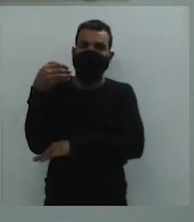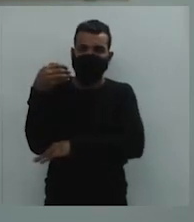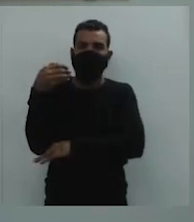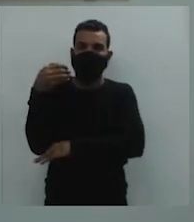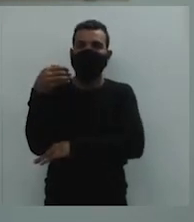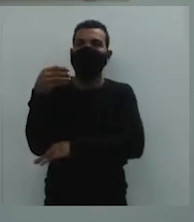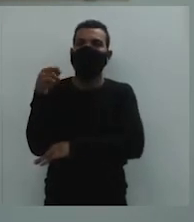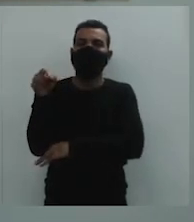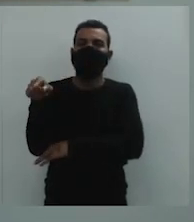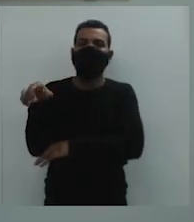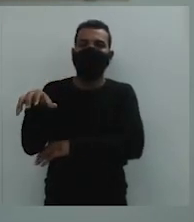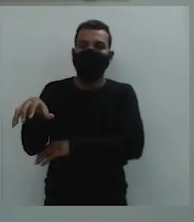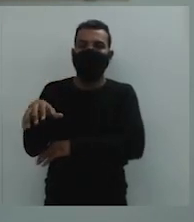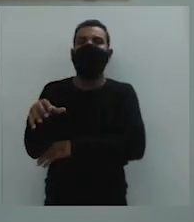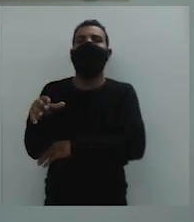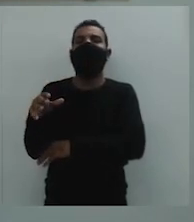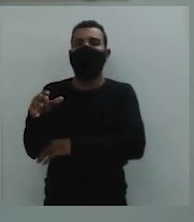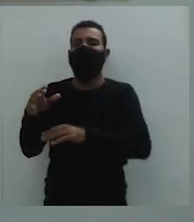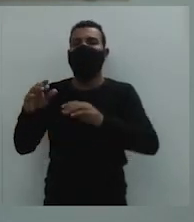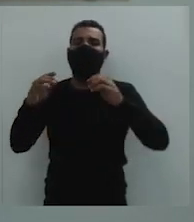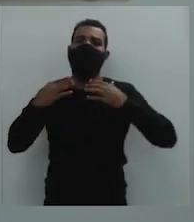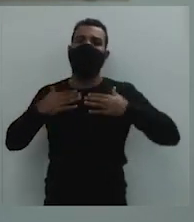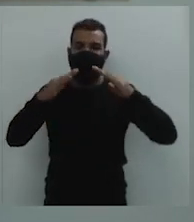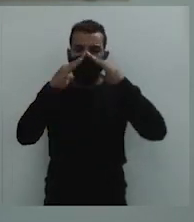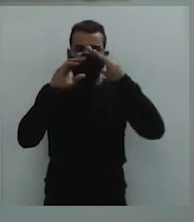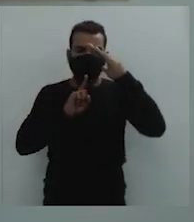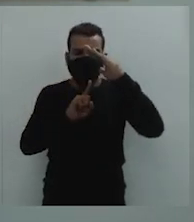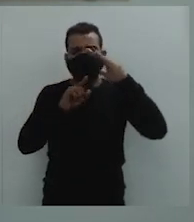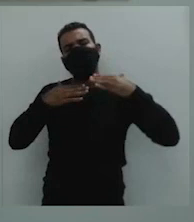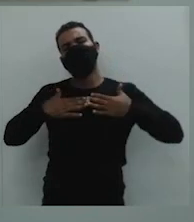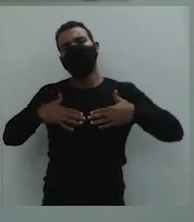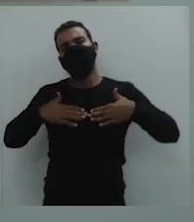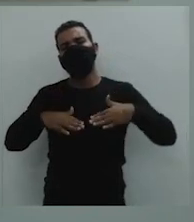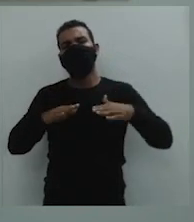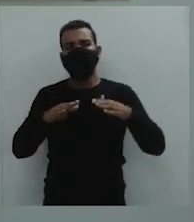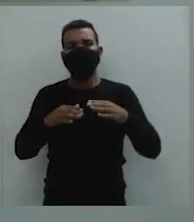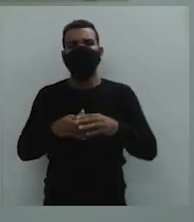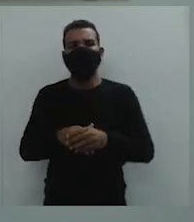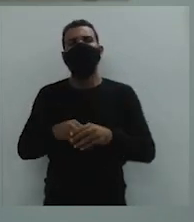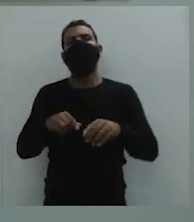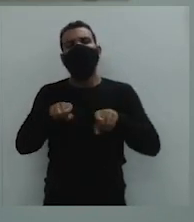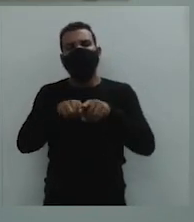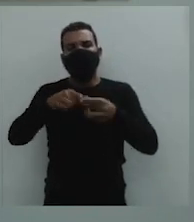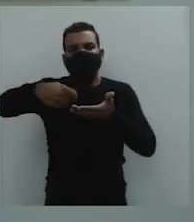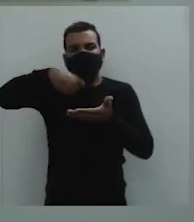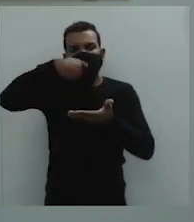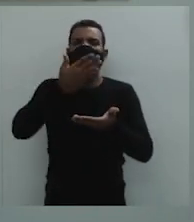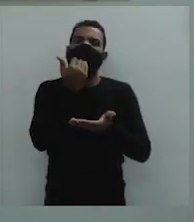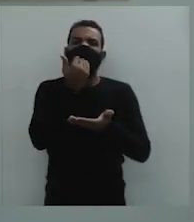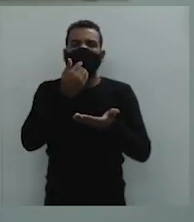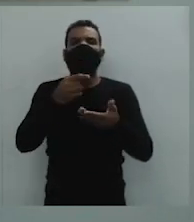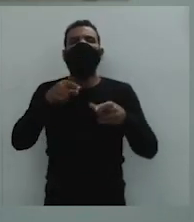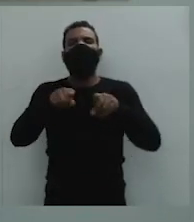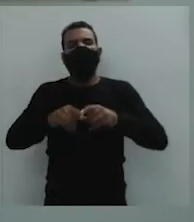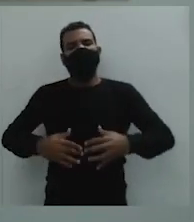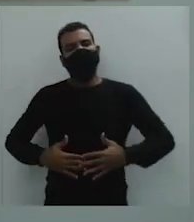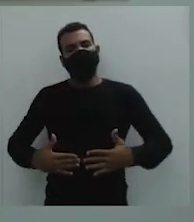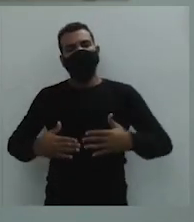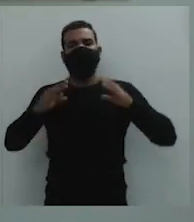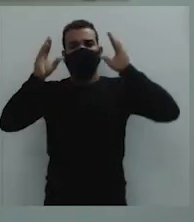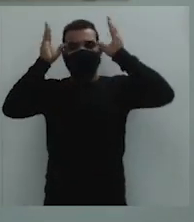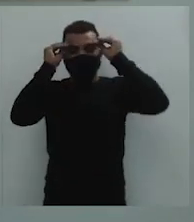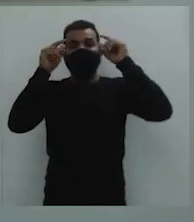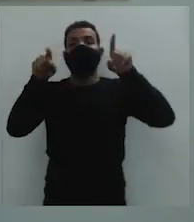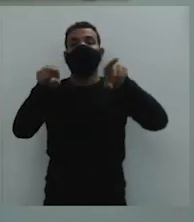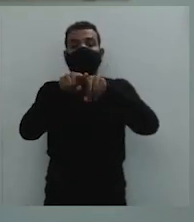comerciantes, que eram os tropeiros, para eles descansarem, para eles se alimentarem, né? E para a